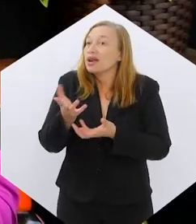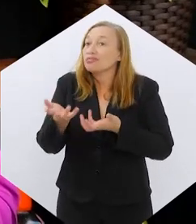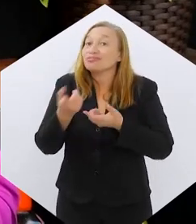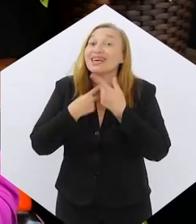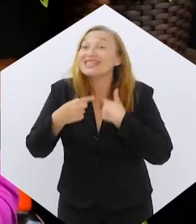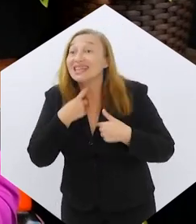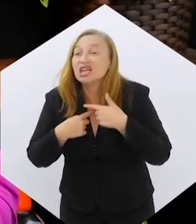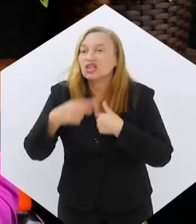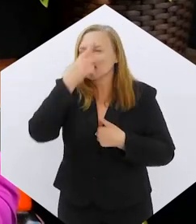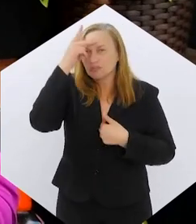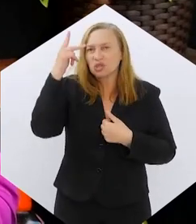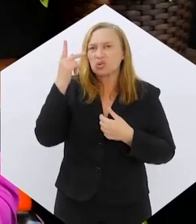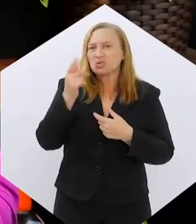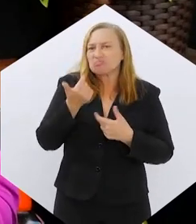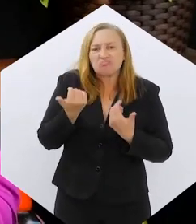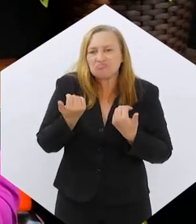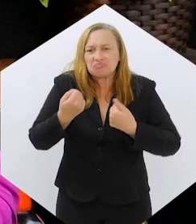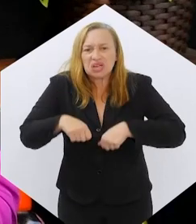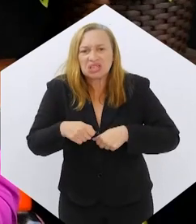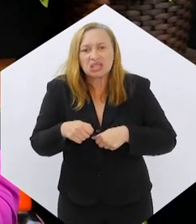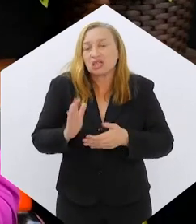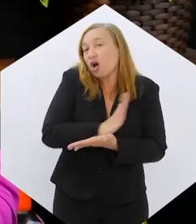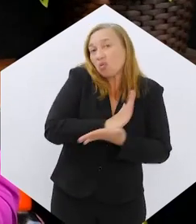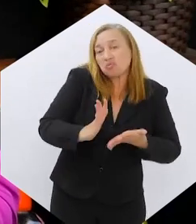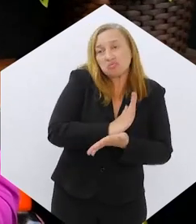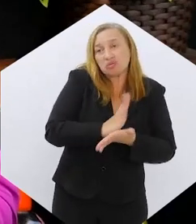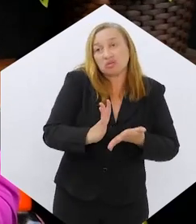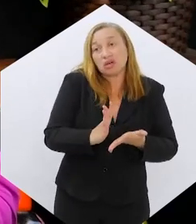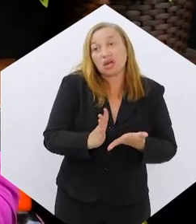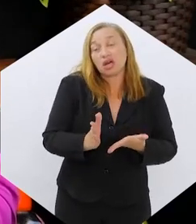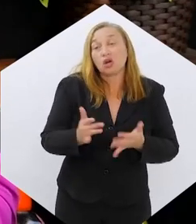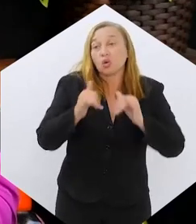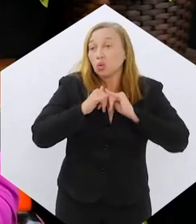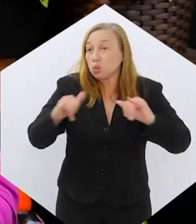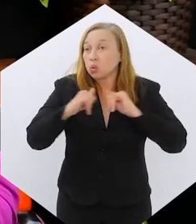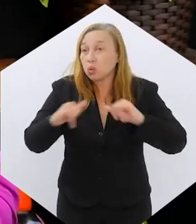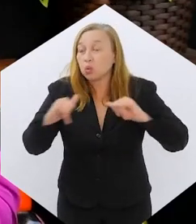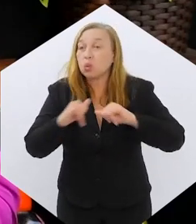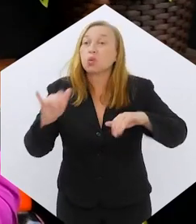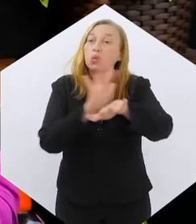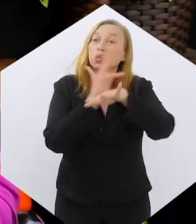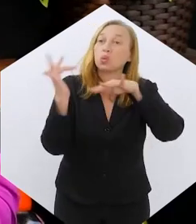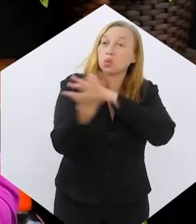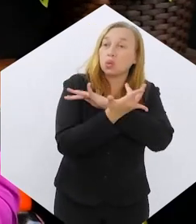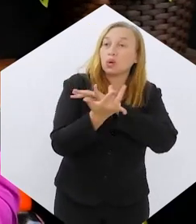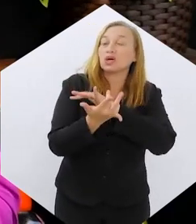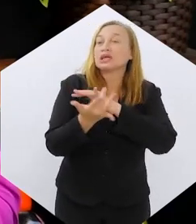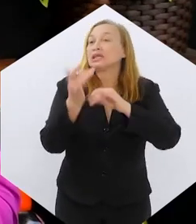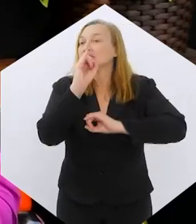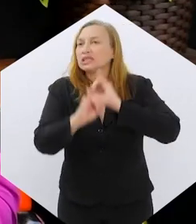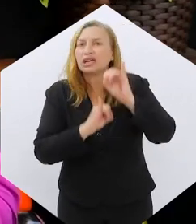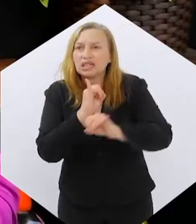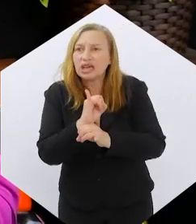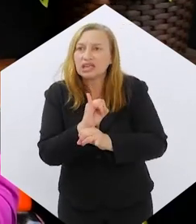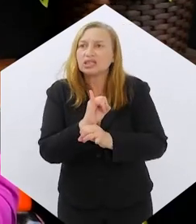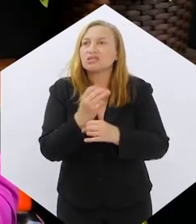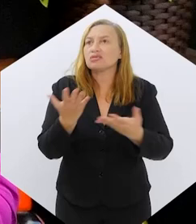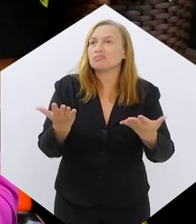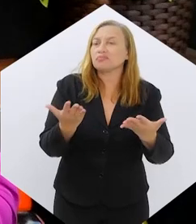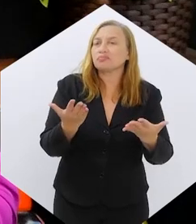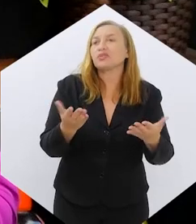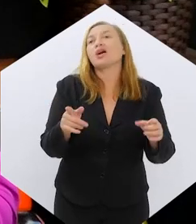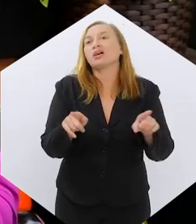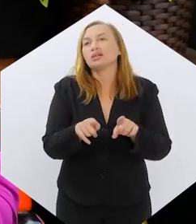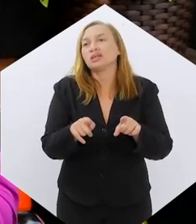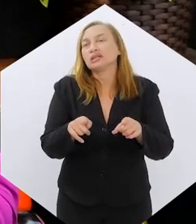pela busca também de muitas pessoas que não precisam, né, desse medicamento, através da divulgação nas redes sociais, internet, enfim, acabou